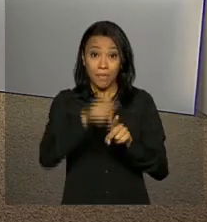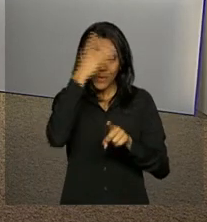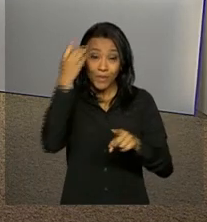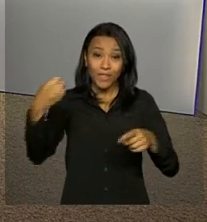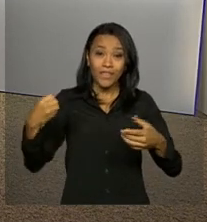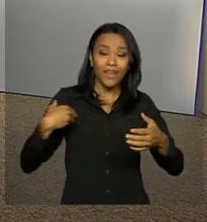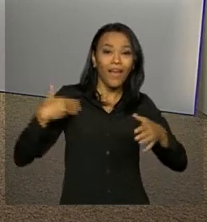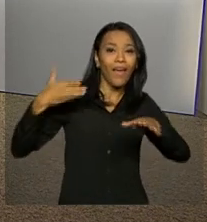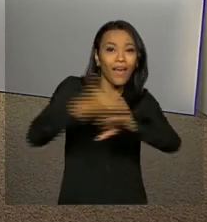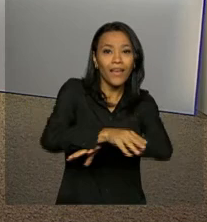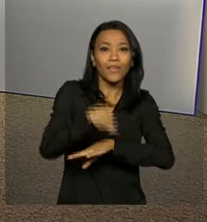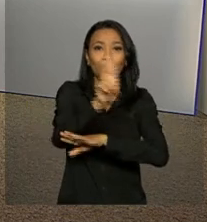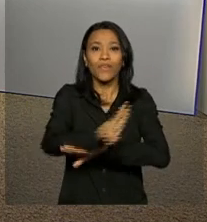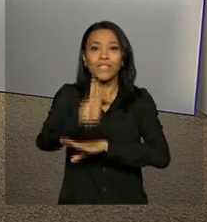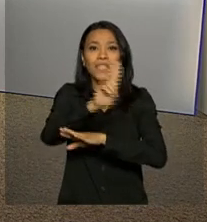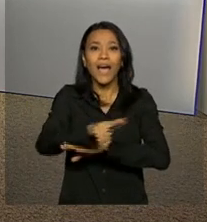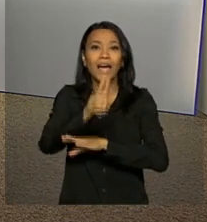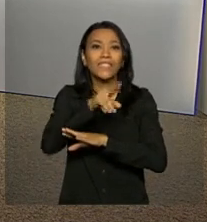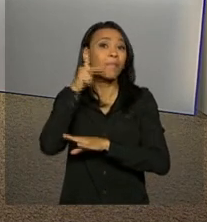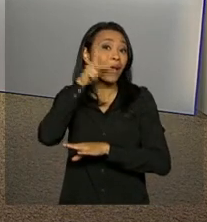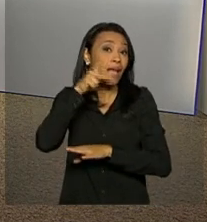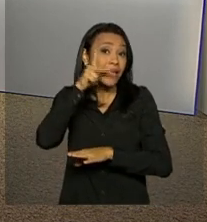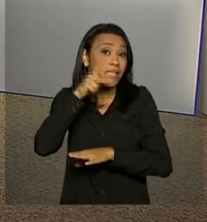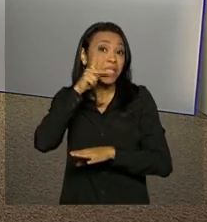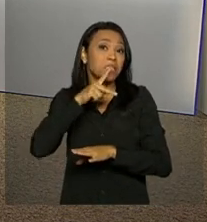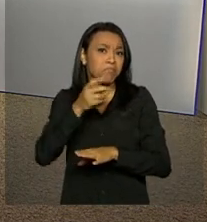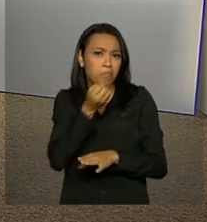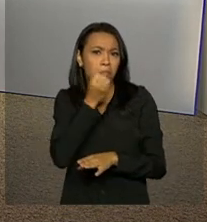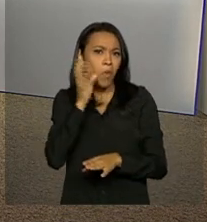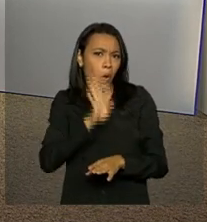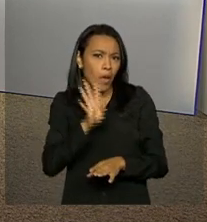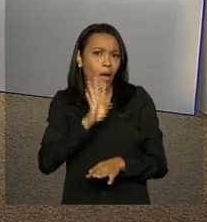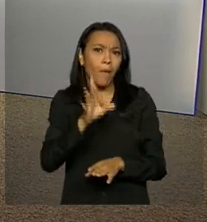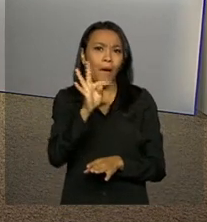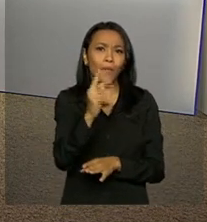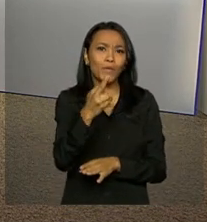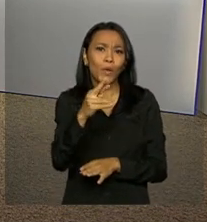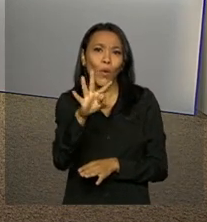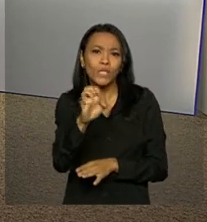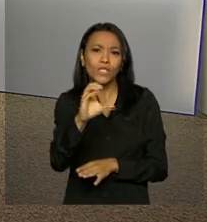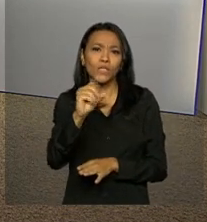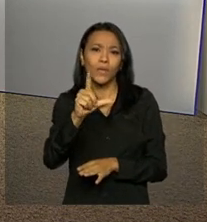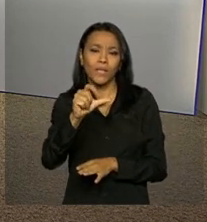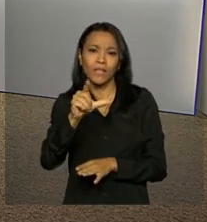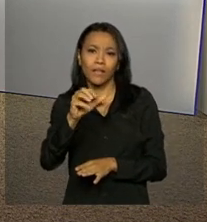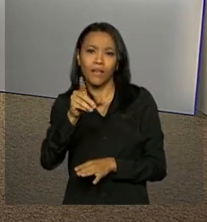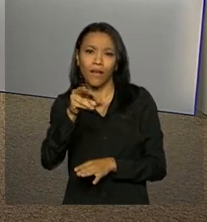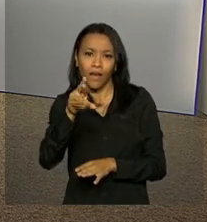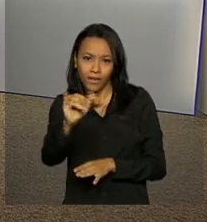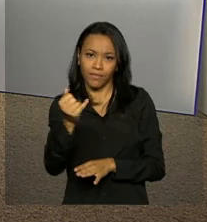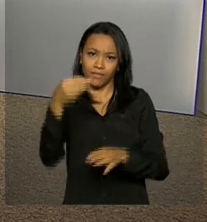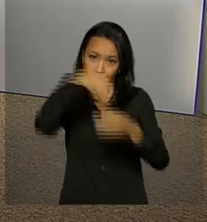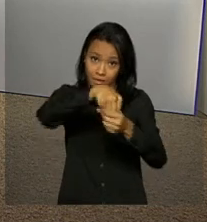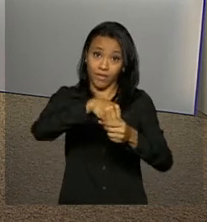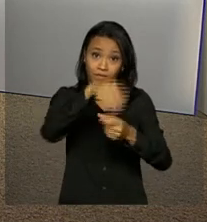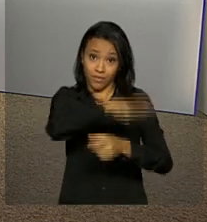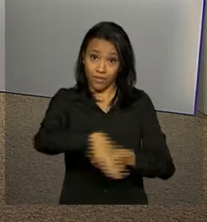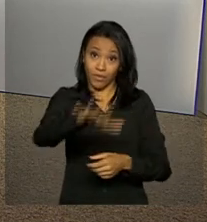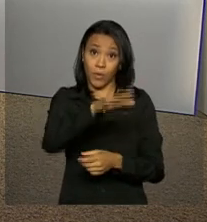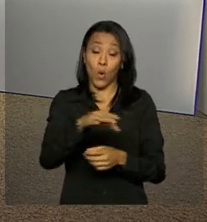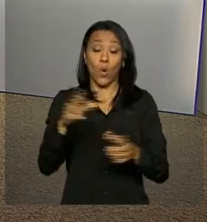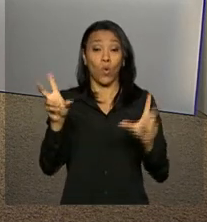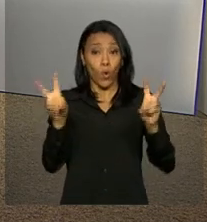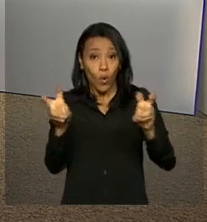Federal da Paraíba participam de um trote solidário que envolve o combate ao Aedes aegypti nas unidades da instituição. O trote